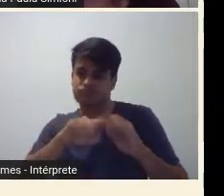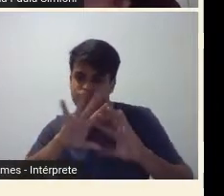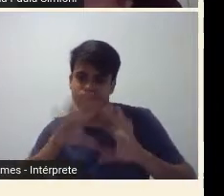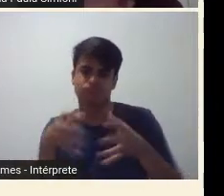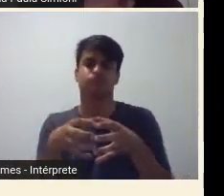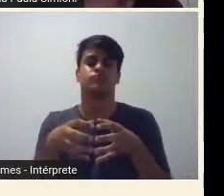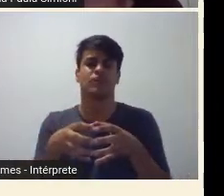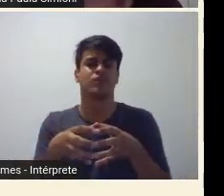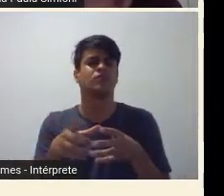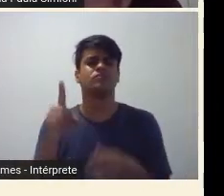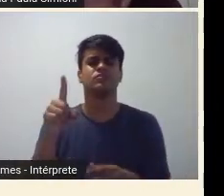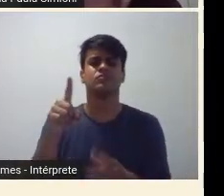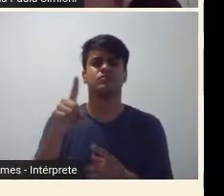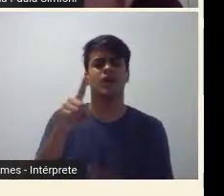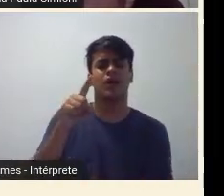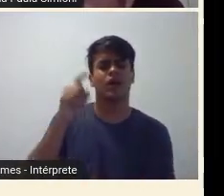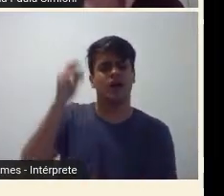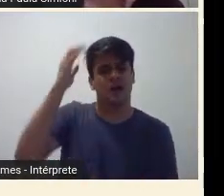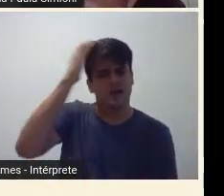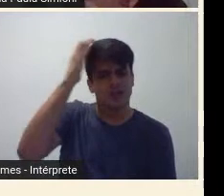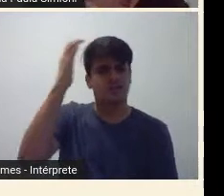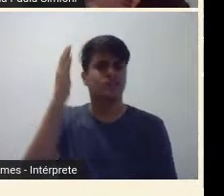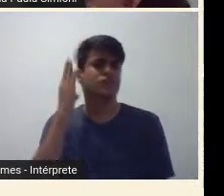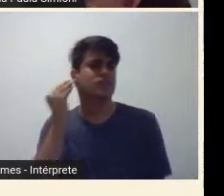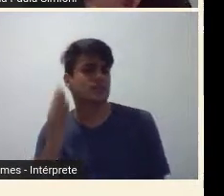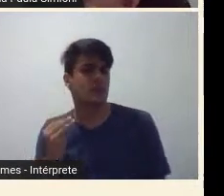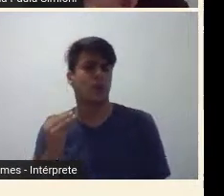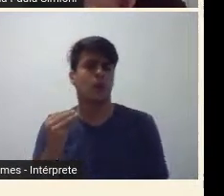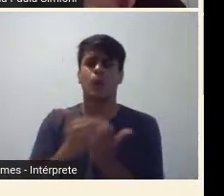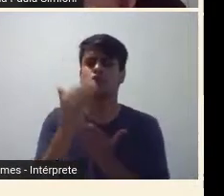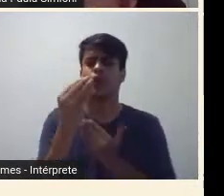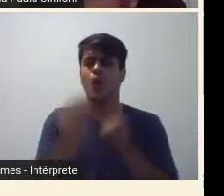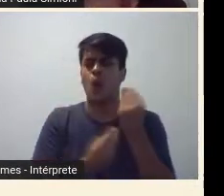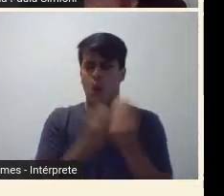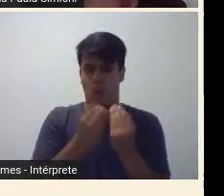deu essa construção, de que modo se deu essa construção? Vou pedir para passar mais um.